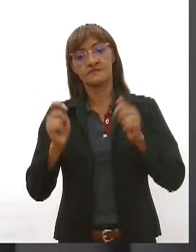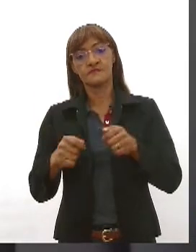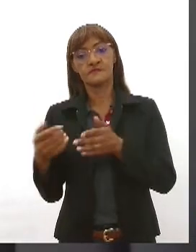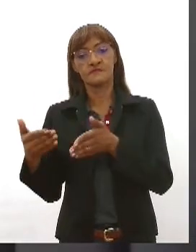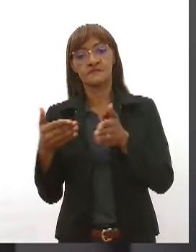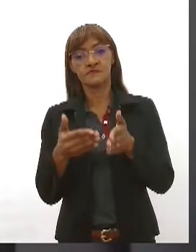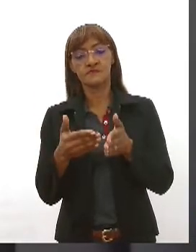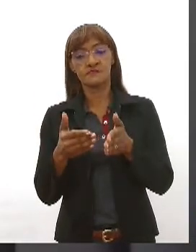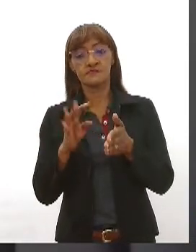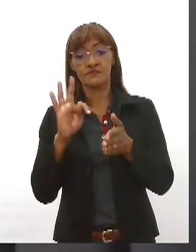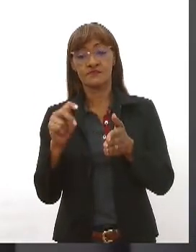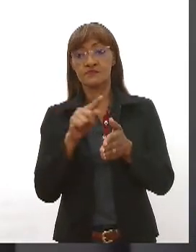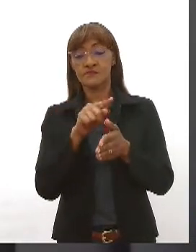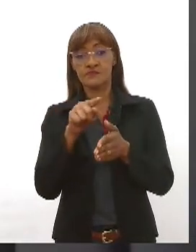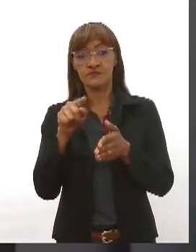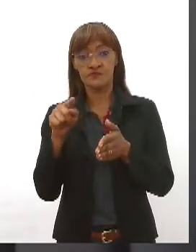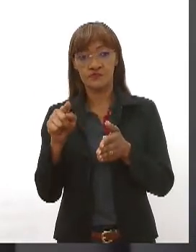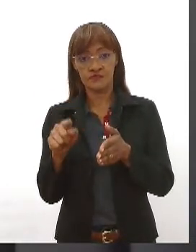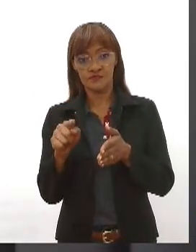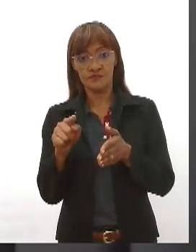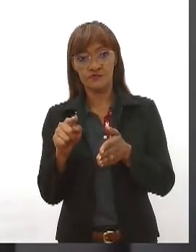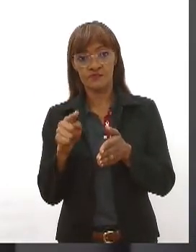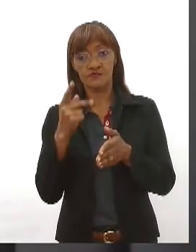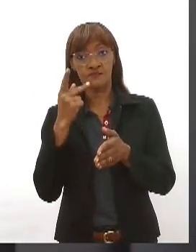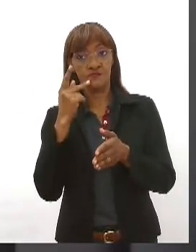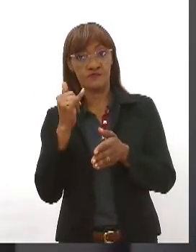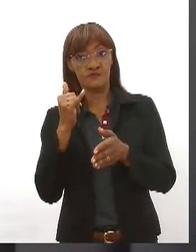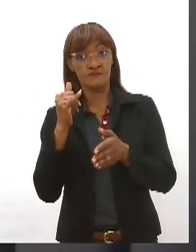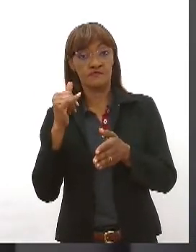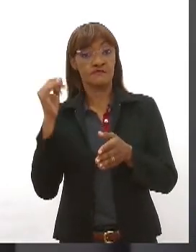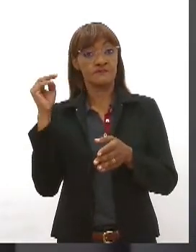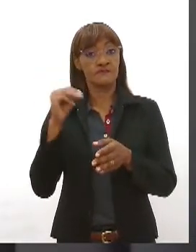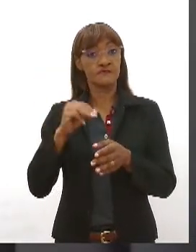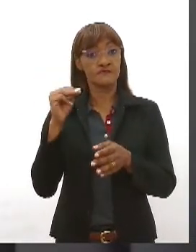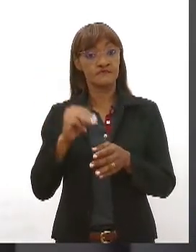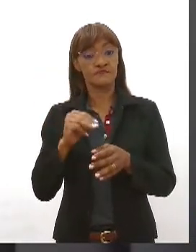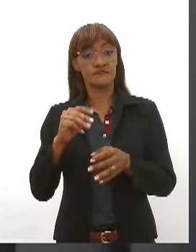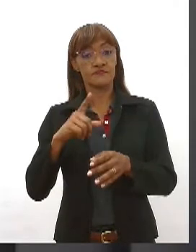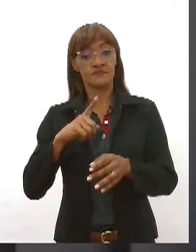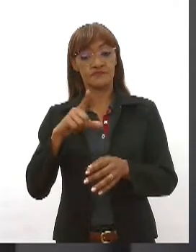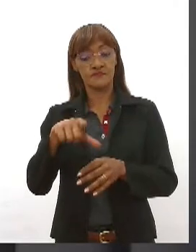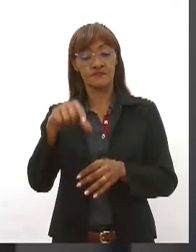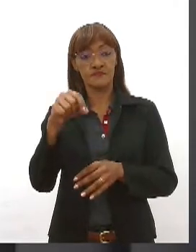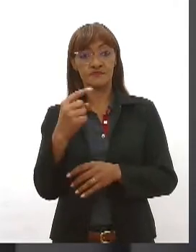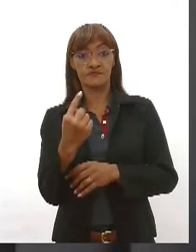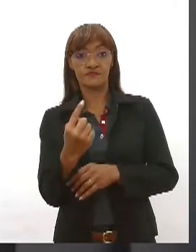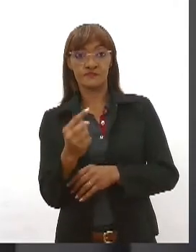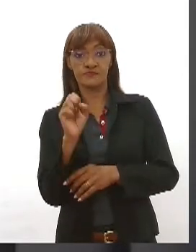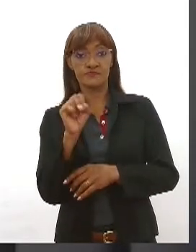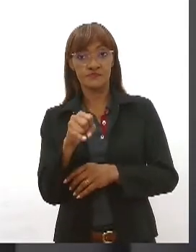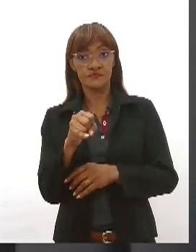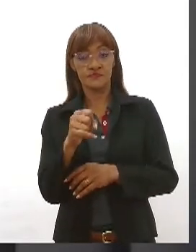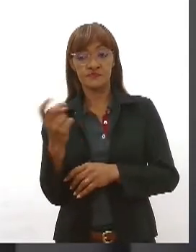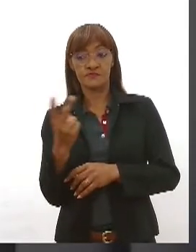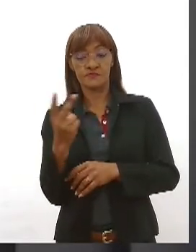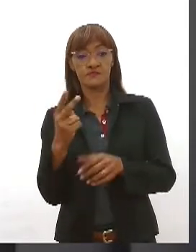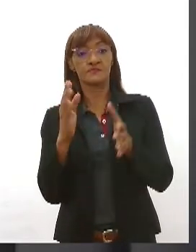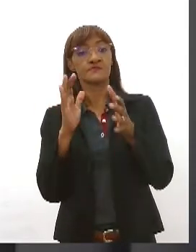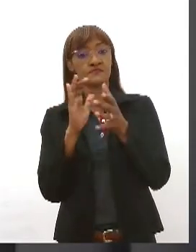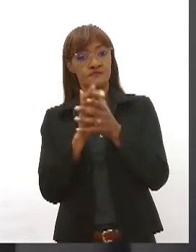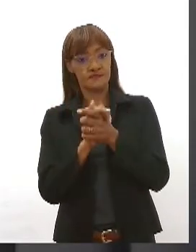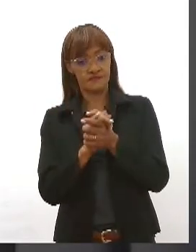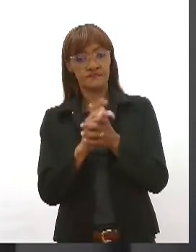cônjuges, mas a mãe só tem o direito de colocar o nome do pai se ela for casada e estiver em posse da certidão de